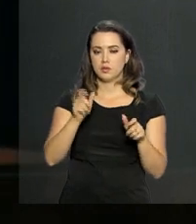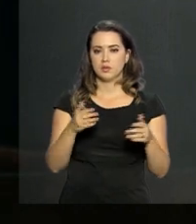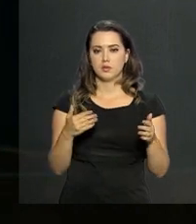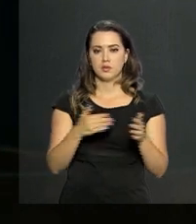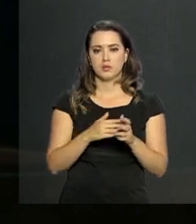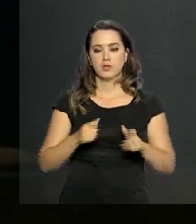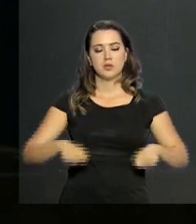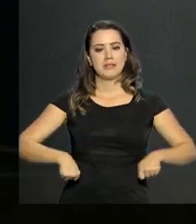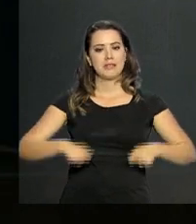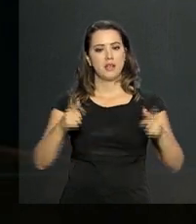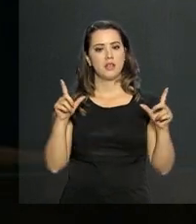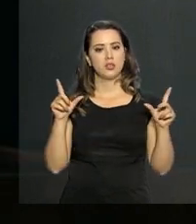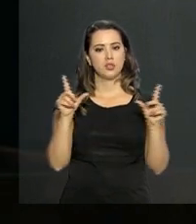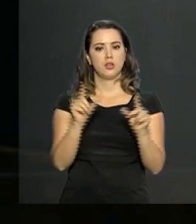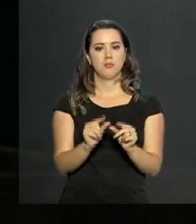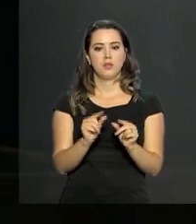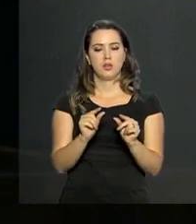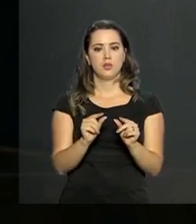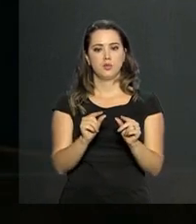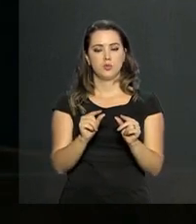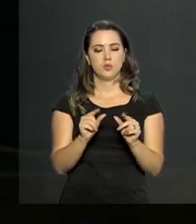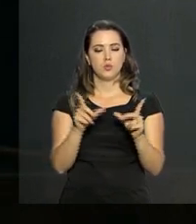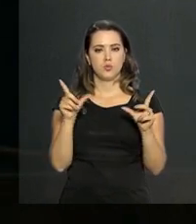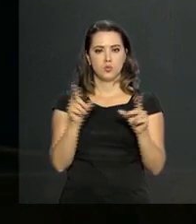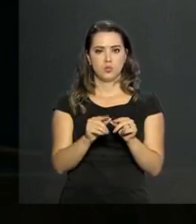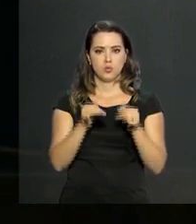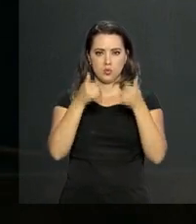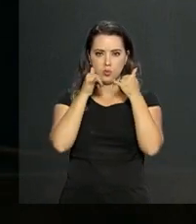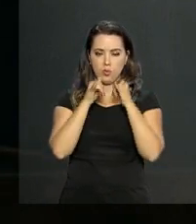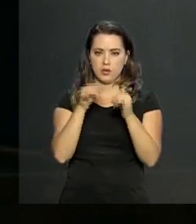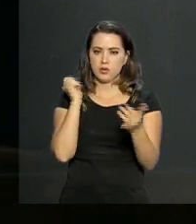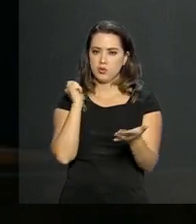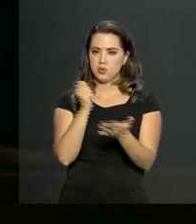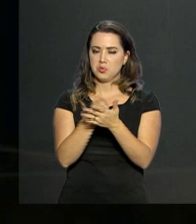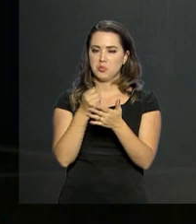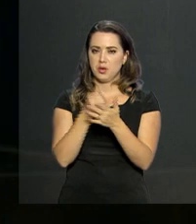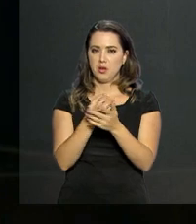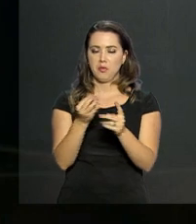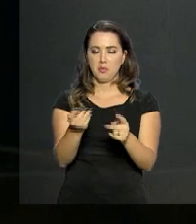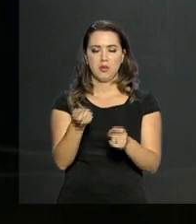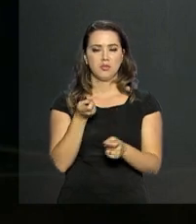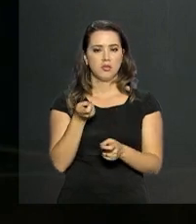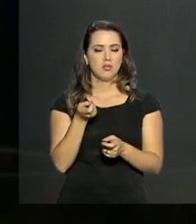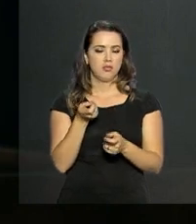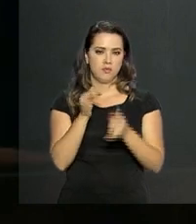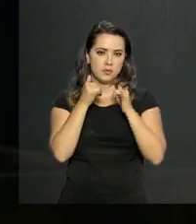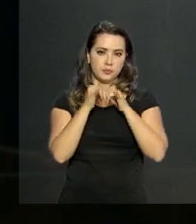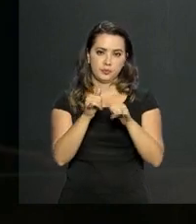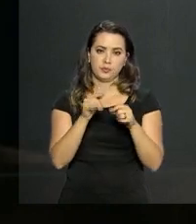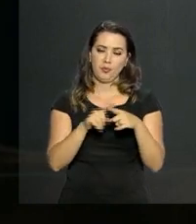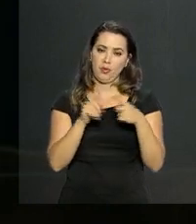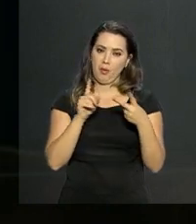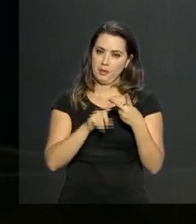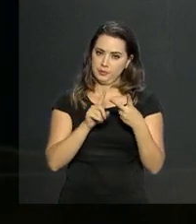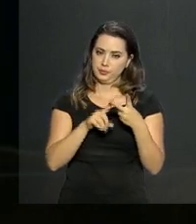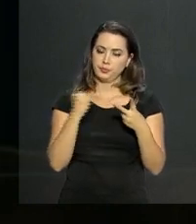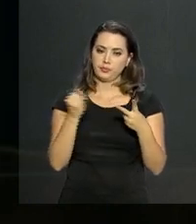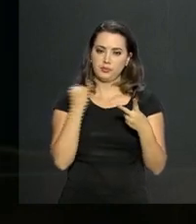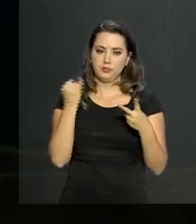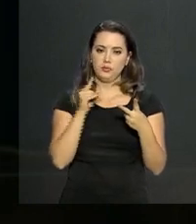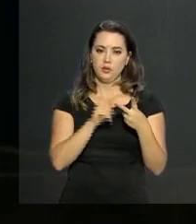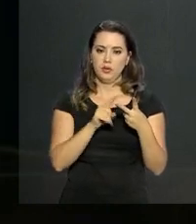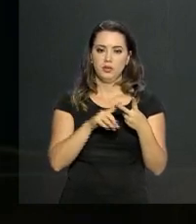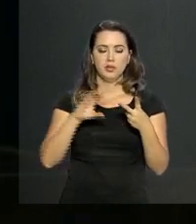gastem menos com a energia, no pagamento das tarifas de energia. Mas um segundo ponto, que é a